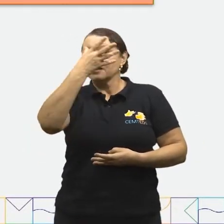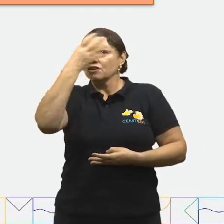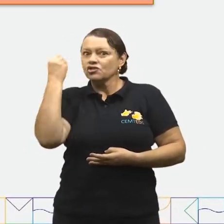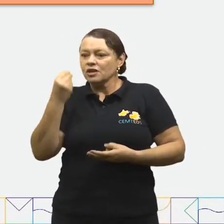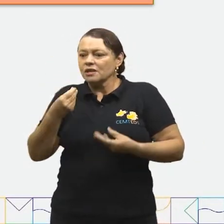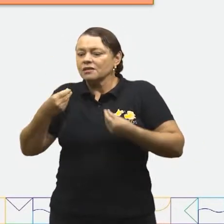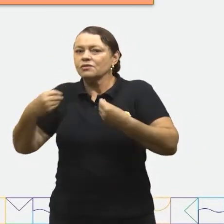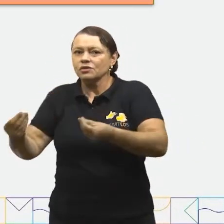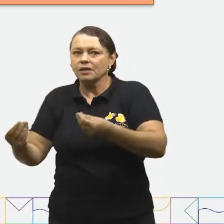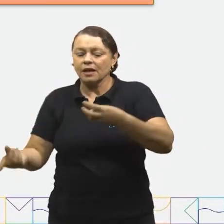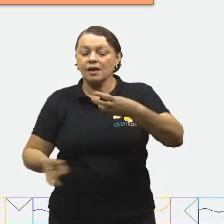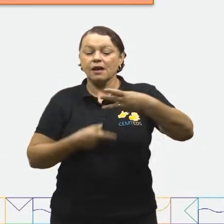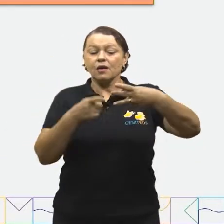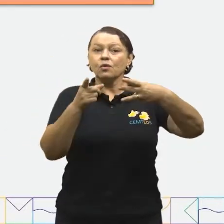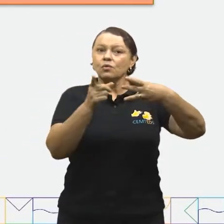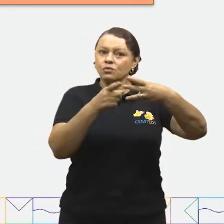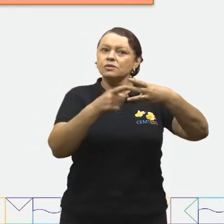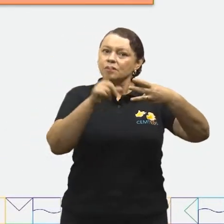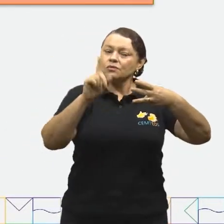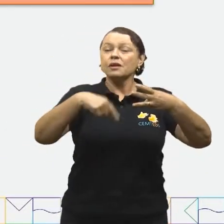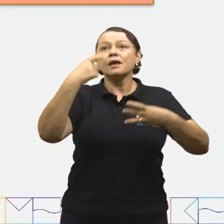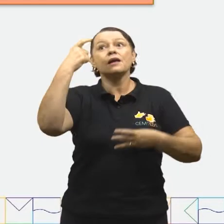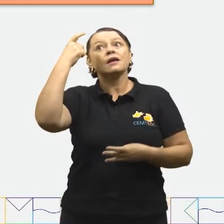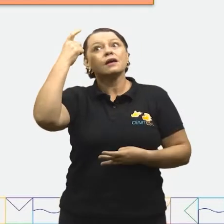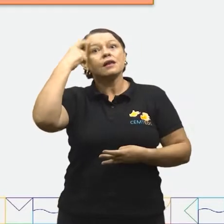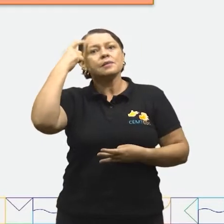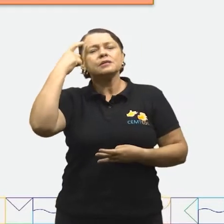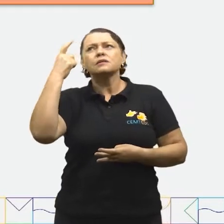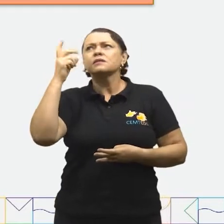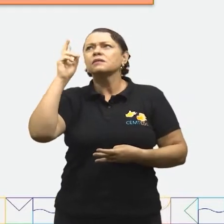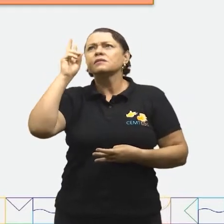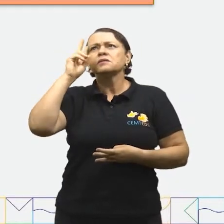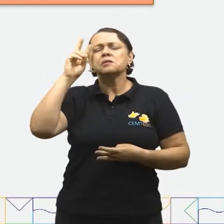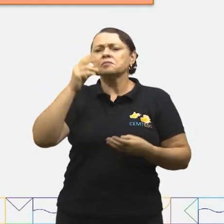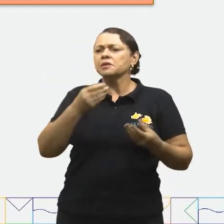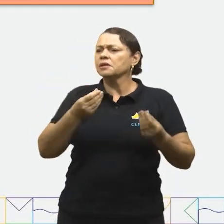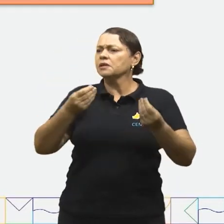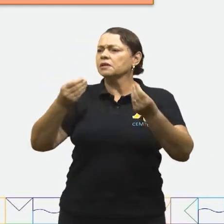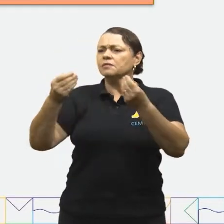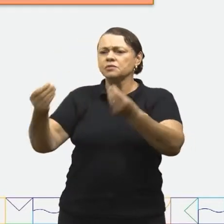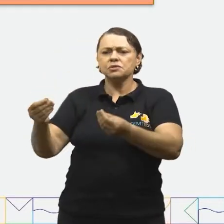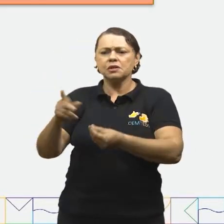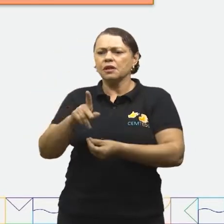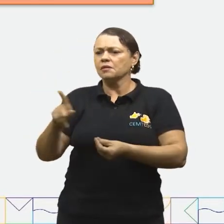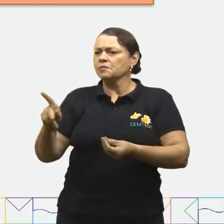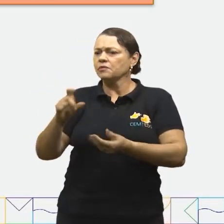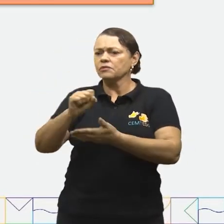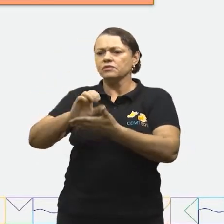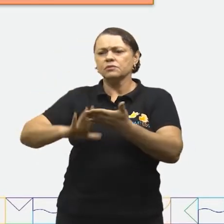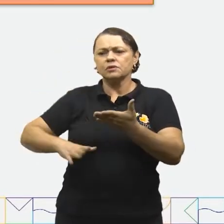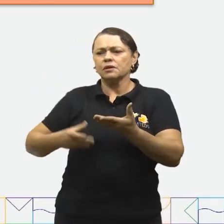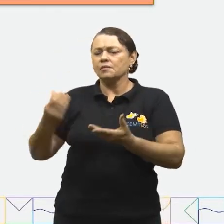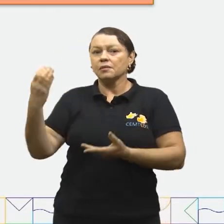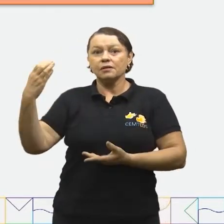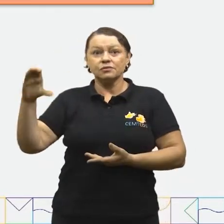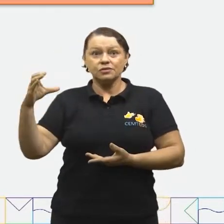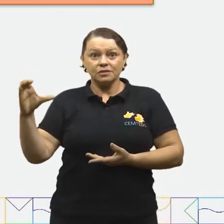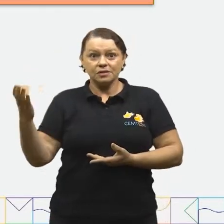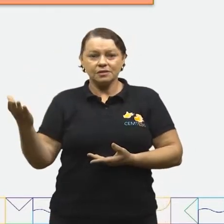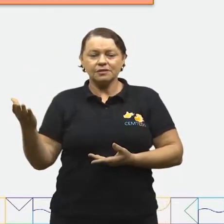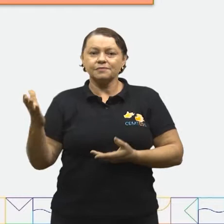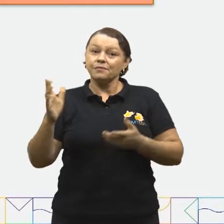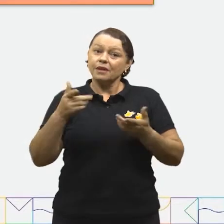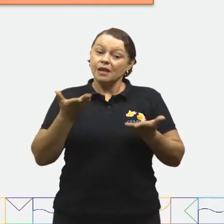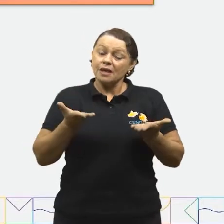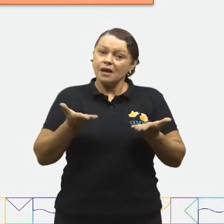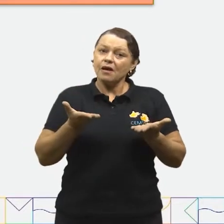o segundo quadrinho deve ser o que ela pensa. Não me lembro de ter entregado para a professora. E, finalmente,